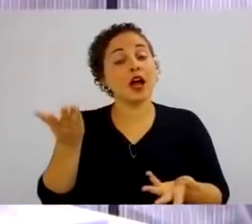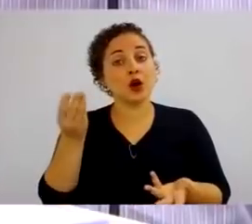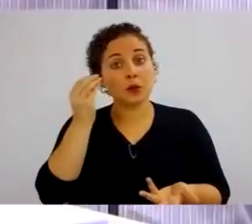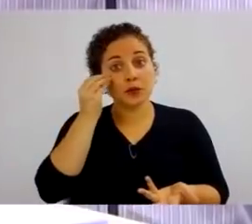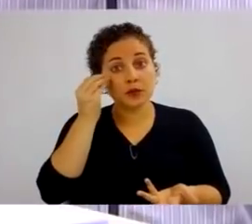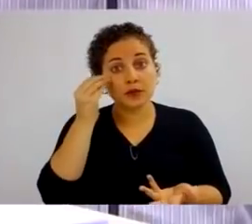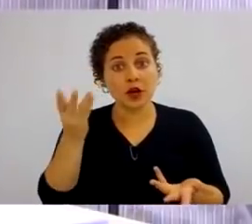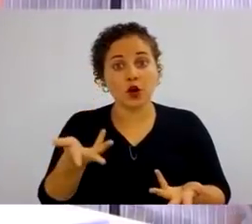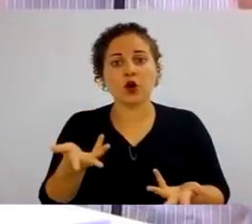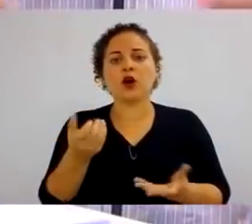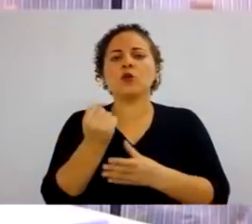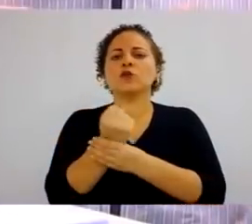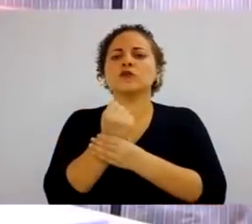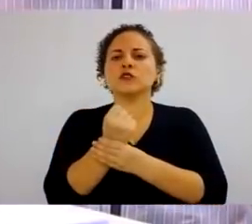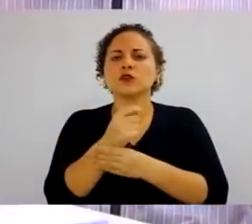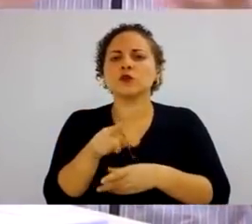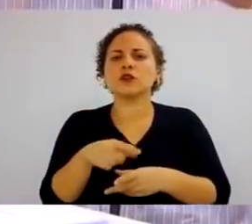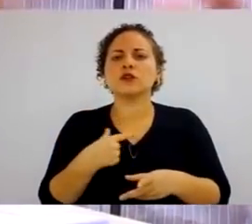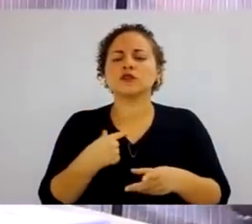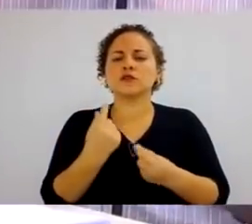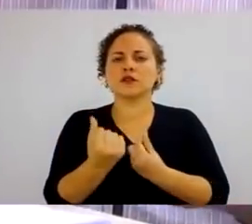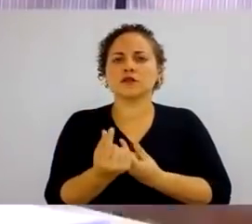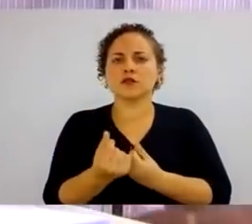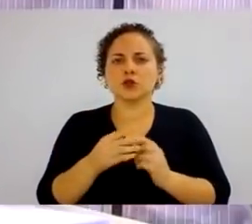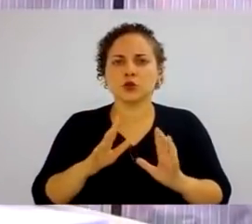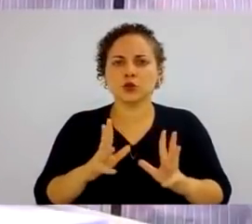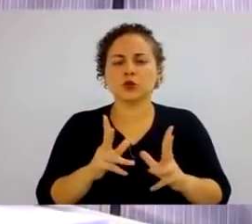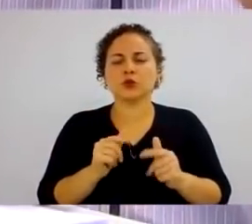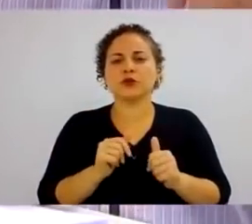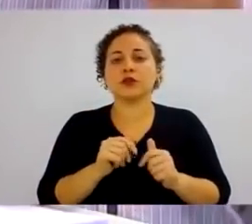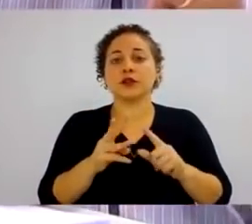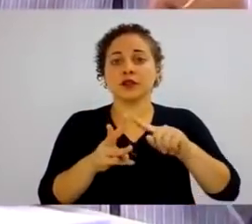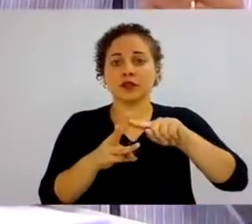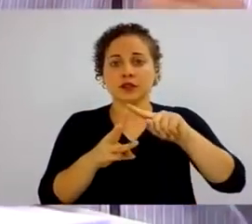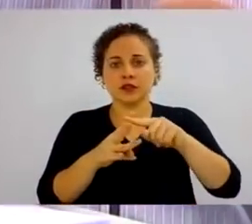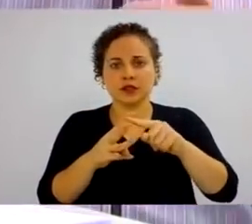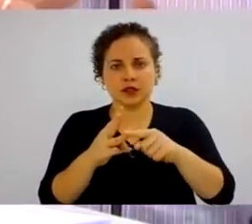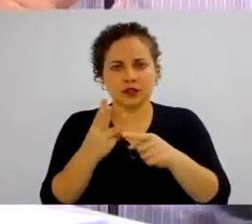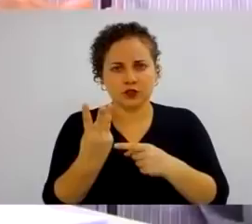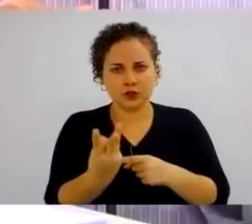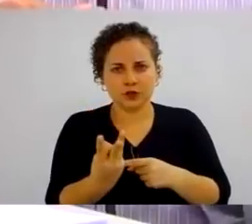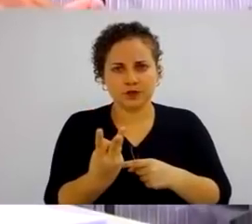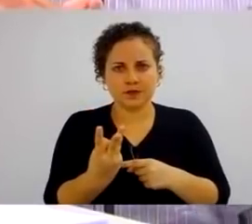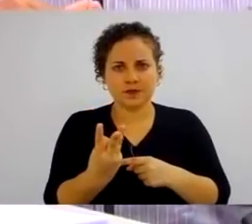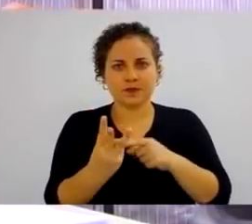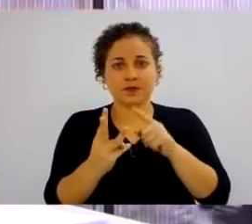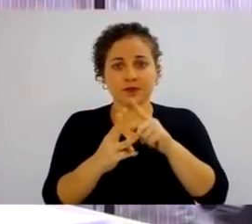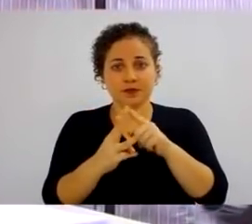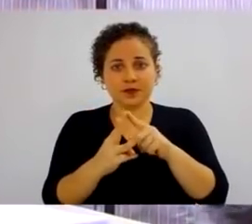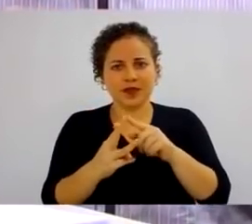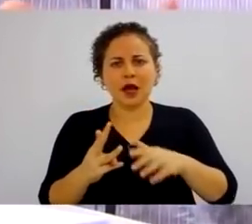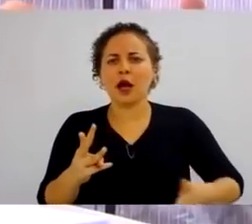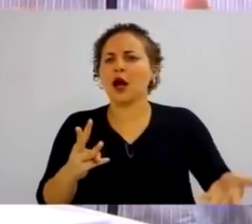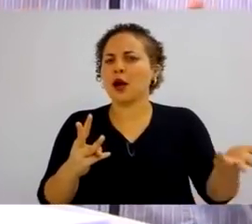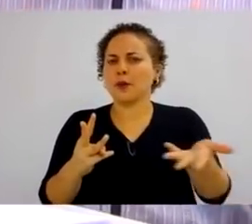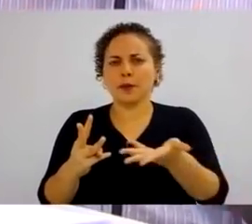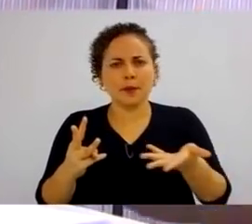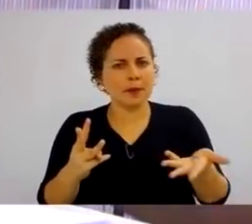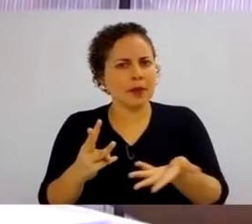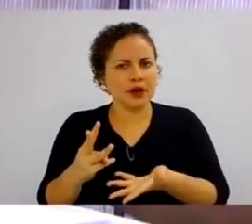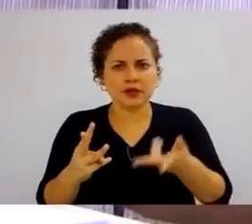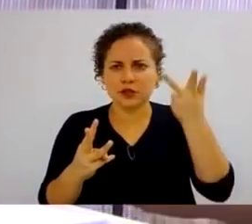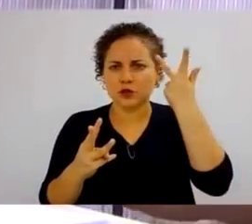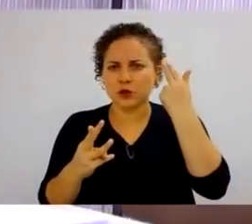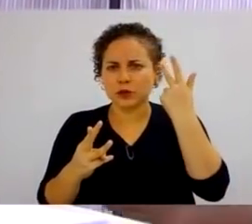é que tem que estar alicerçado a remuneração total. Existem três tipos. Aquela remuneração básica, os